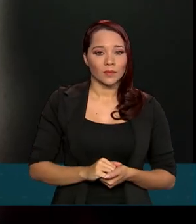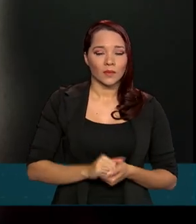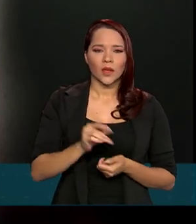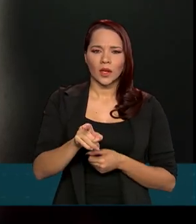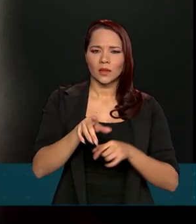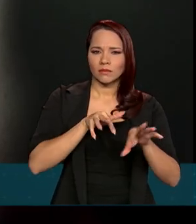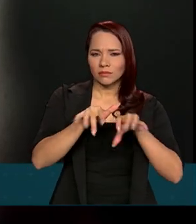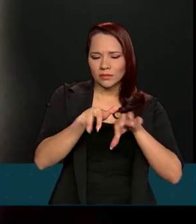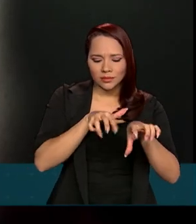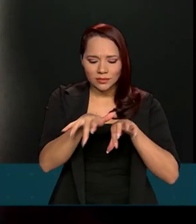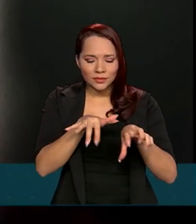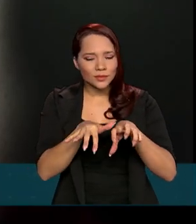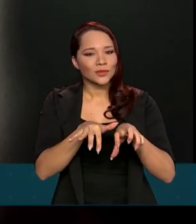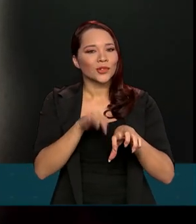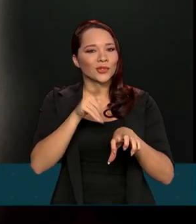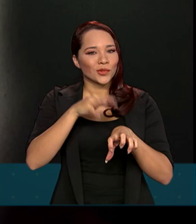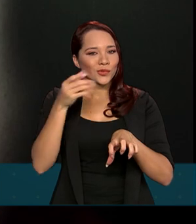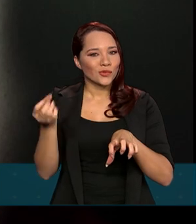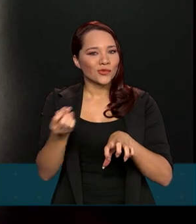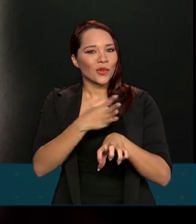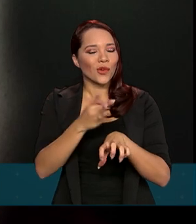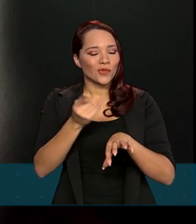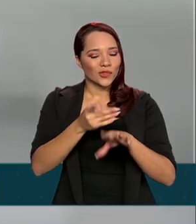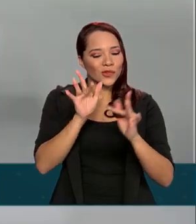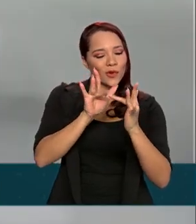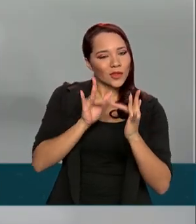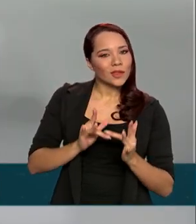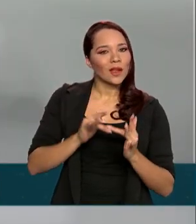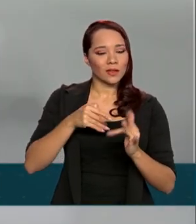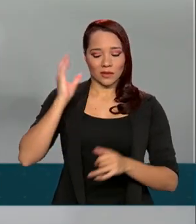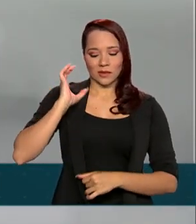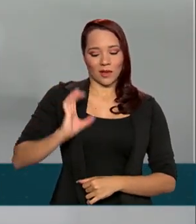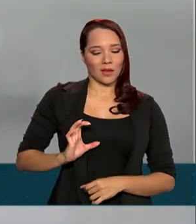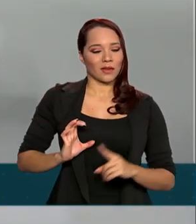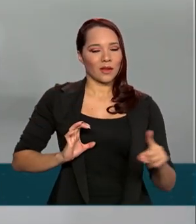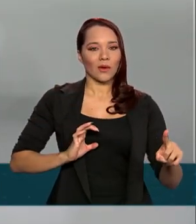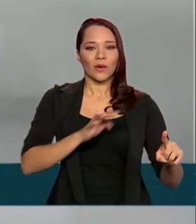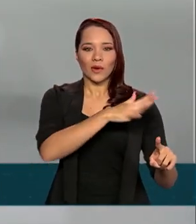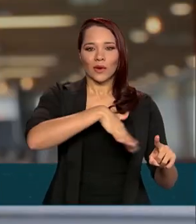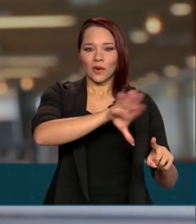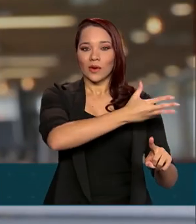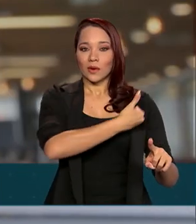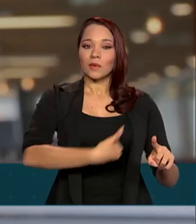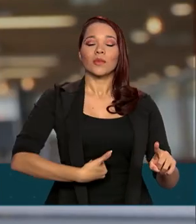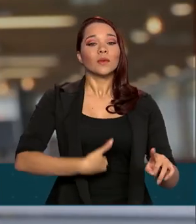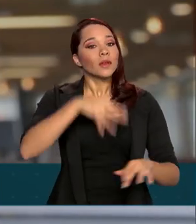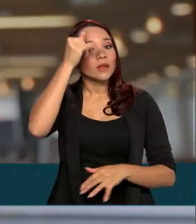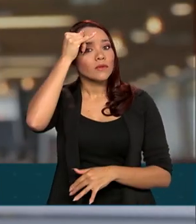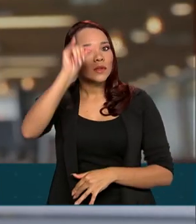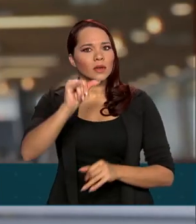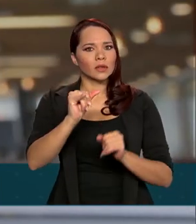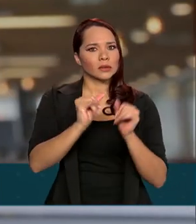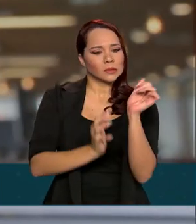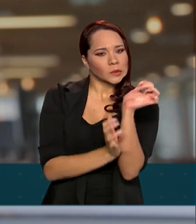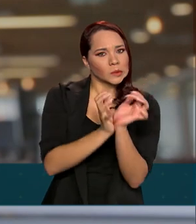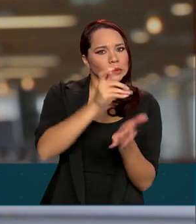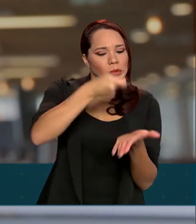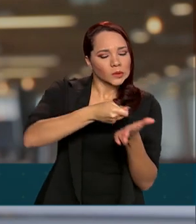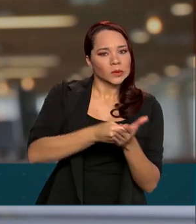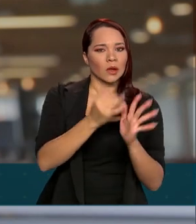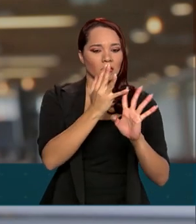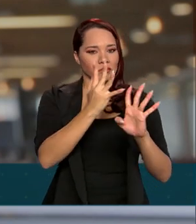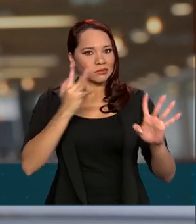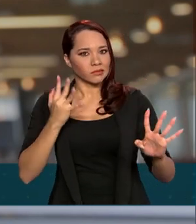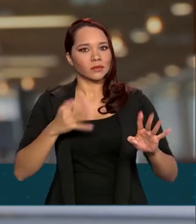digitais podem ser o novo canal de interação entre o cidadão e o poder público, evitando burocracia, filas,